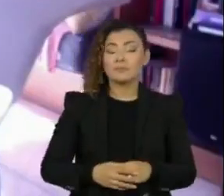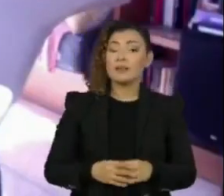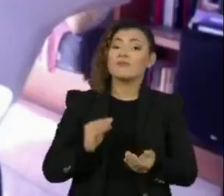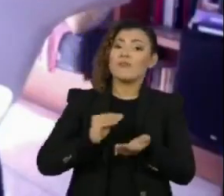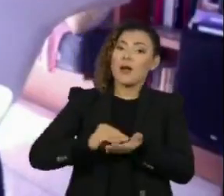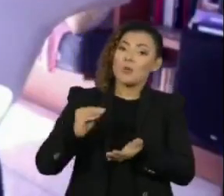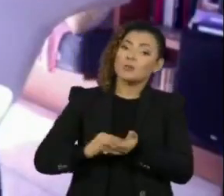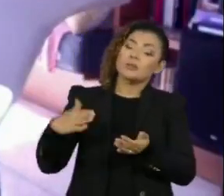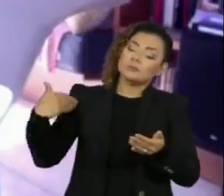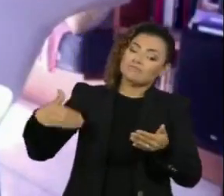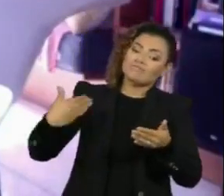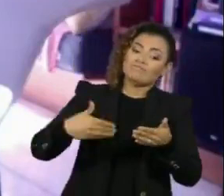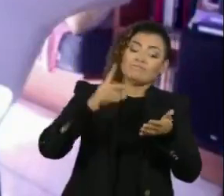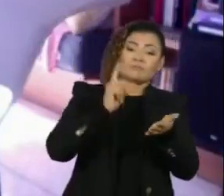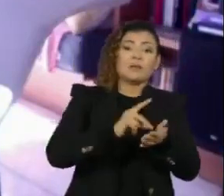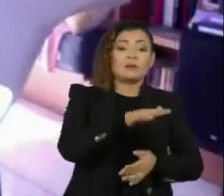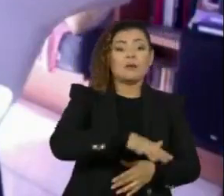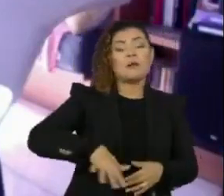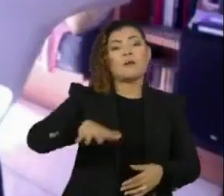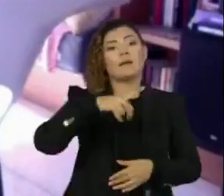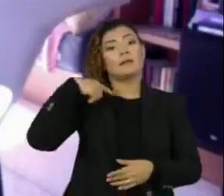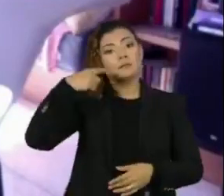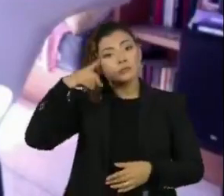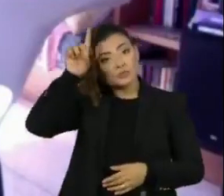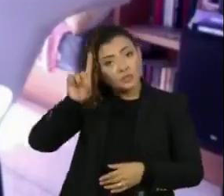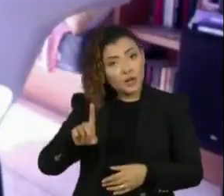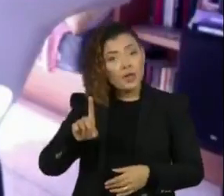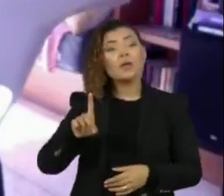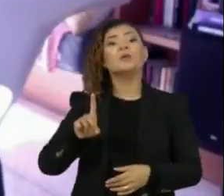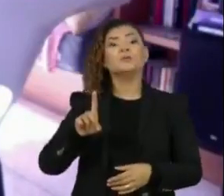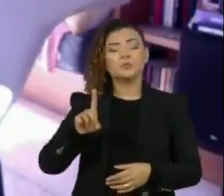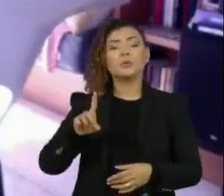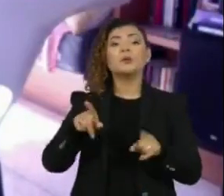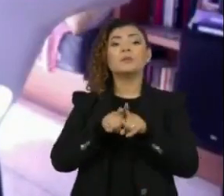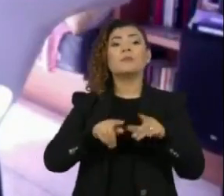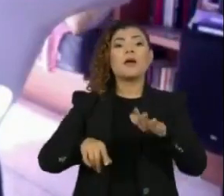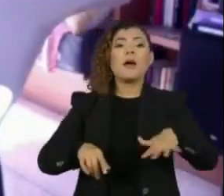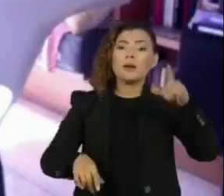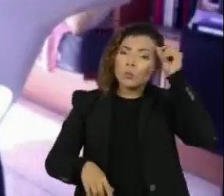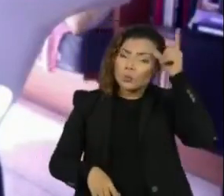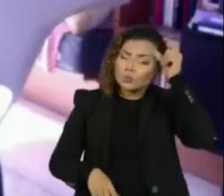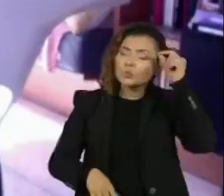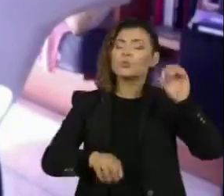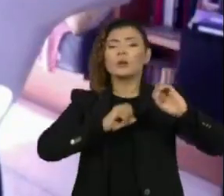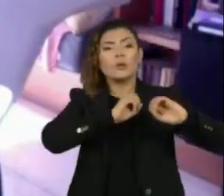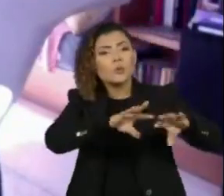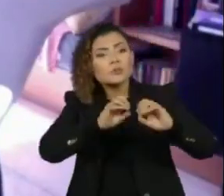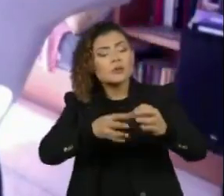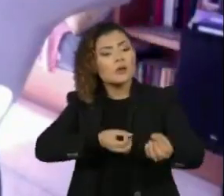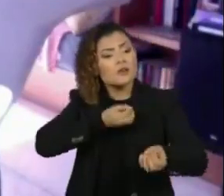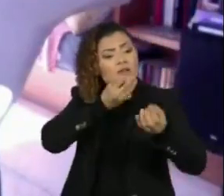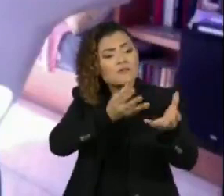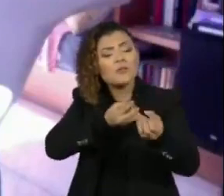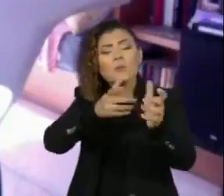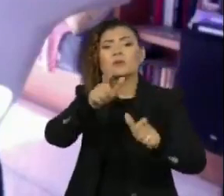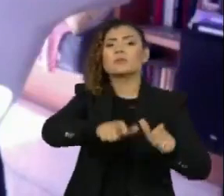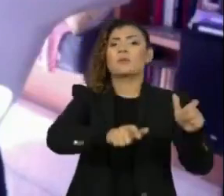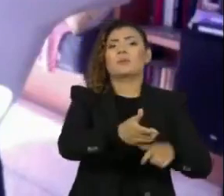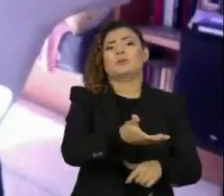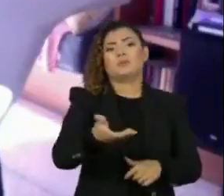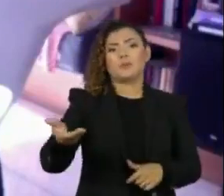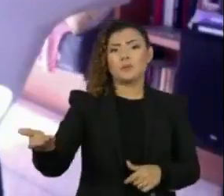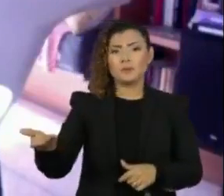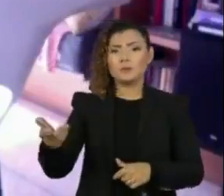percorrido, não só no campo do direito, mas também no campo da cultura, da educação, da informação para as pessoas,